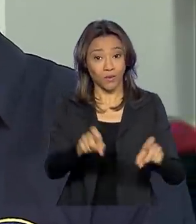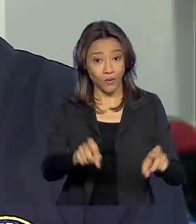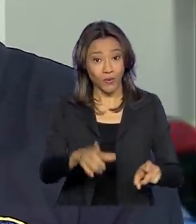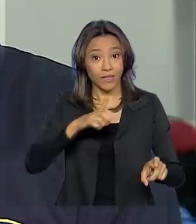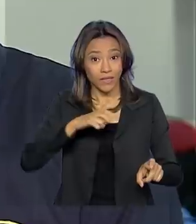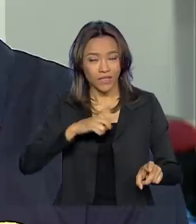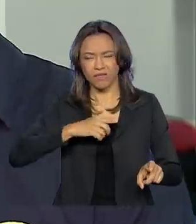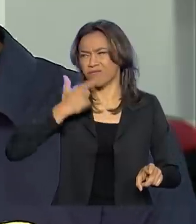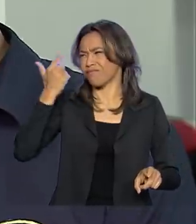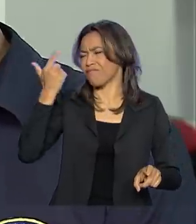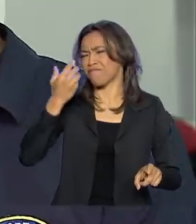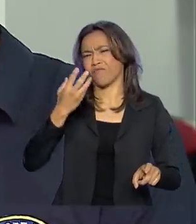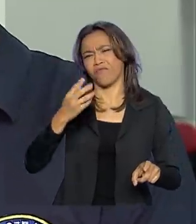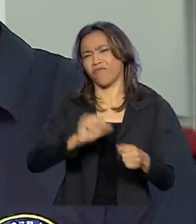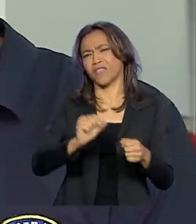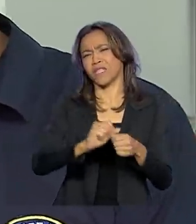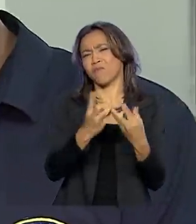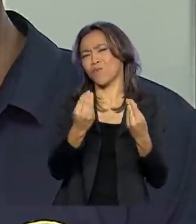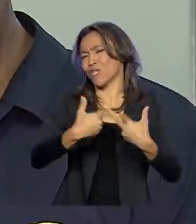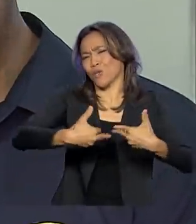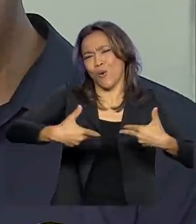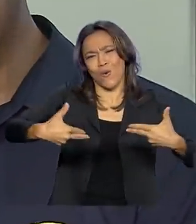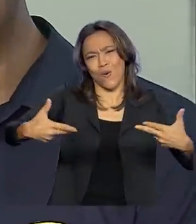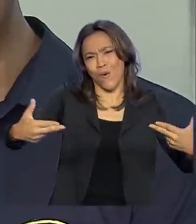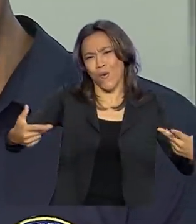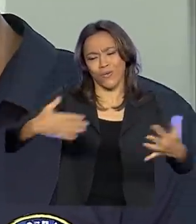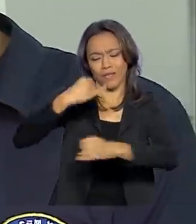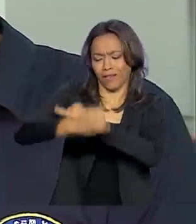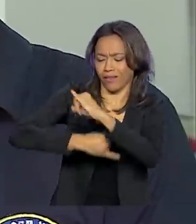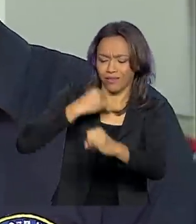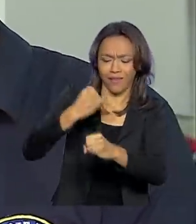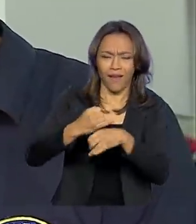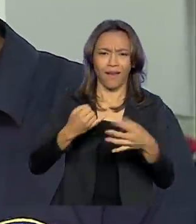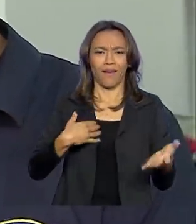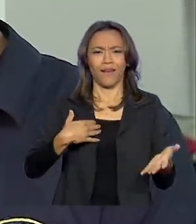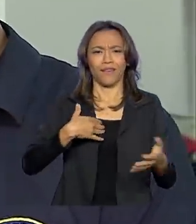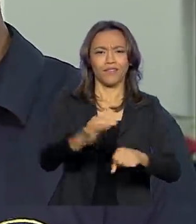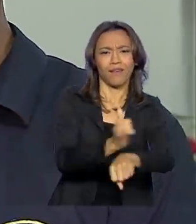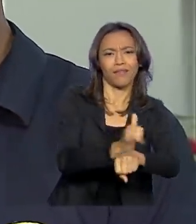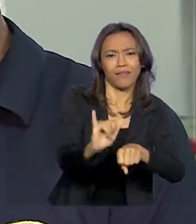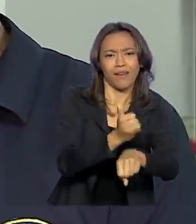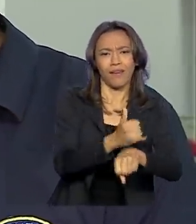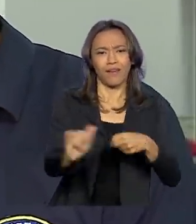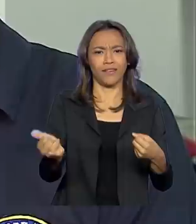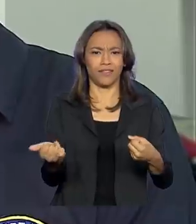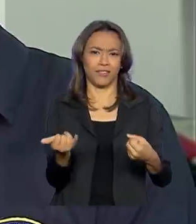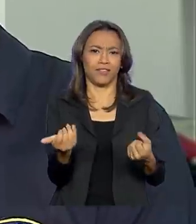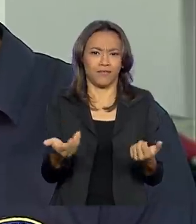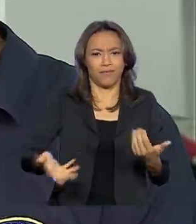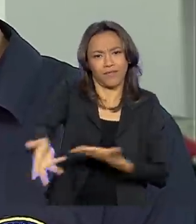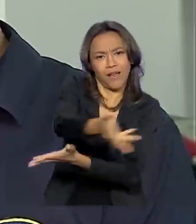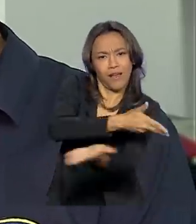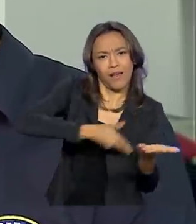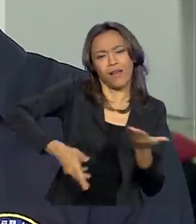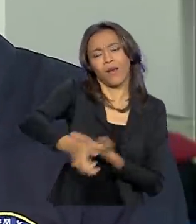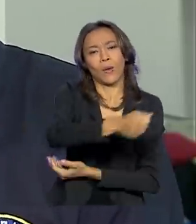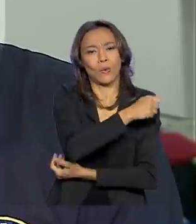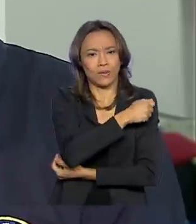autos voos, fazendo uso não só da conexão à internet, mas das ferramentas de trabalho junto aos alunos e até mesmo